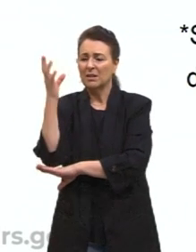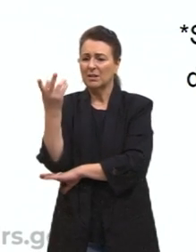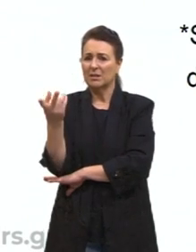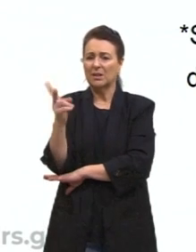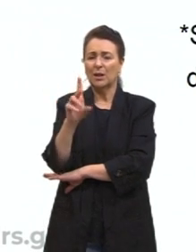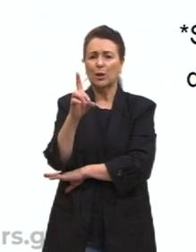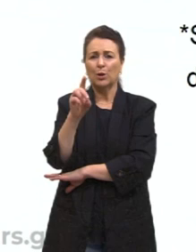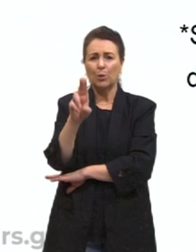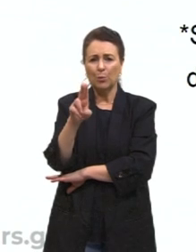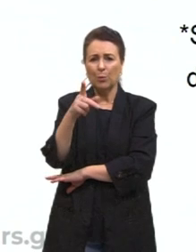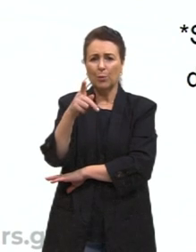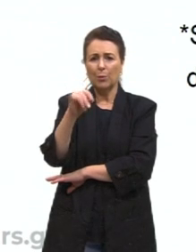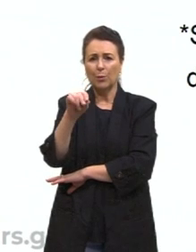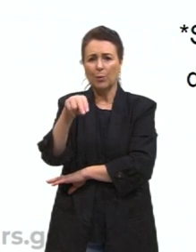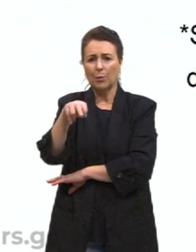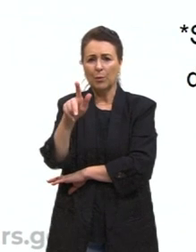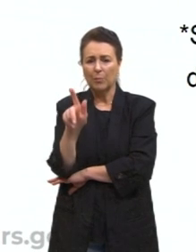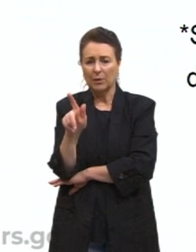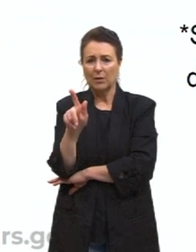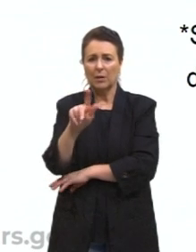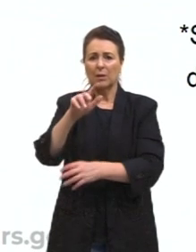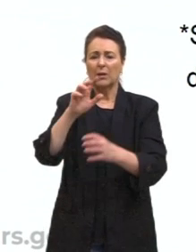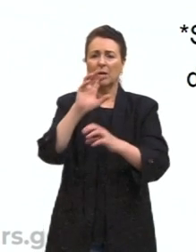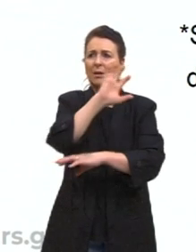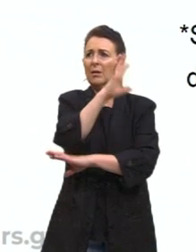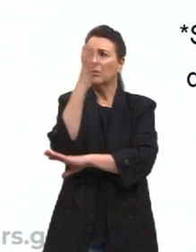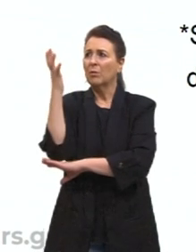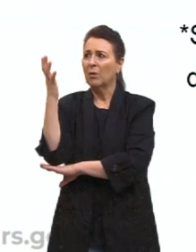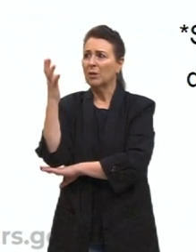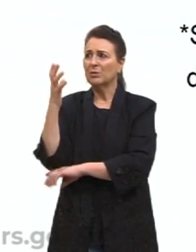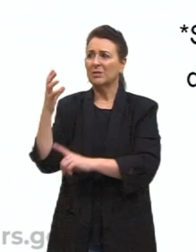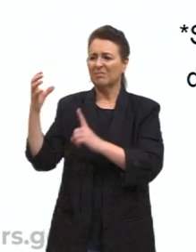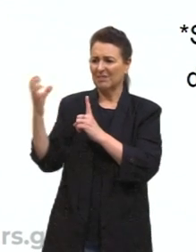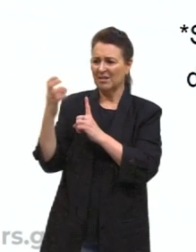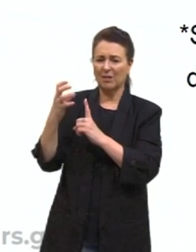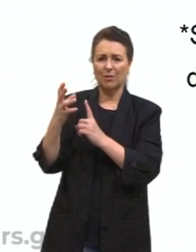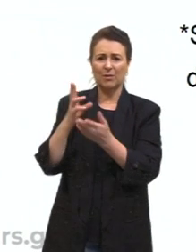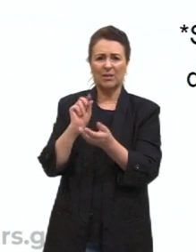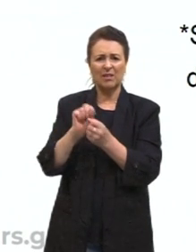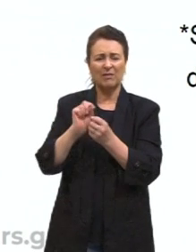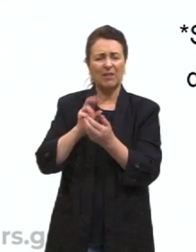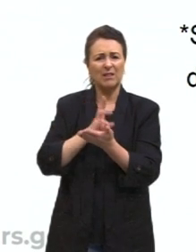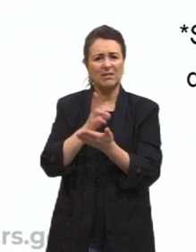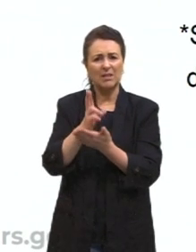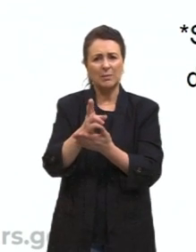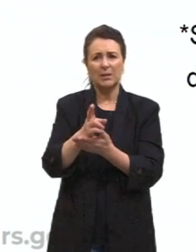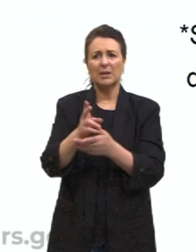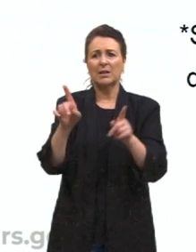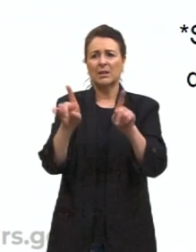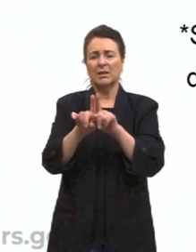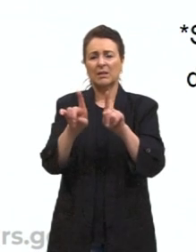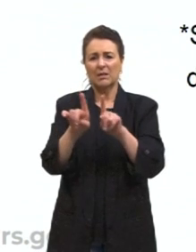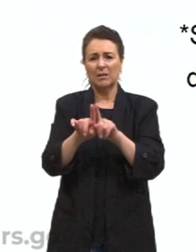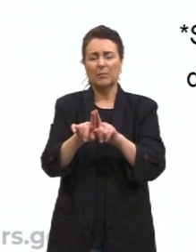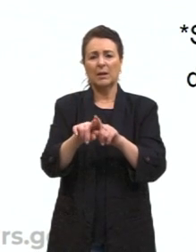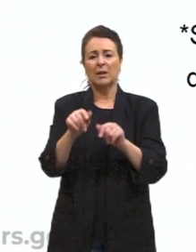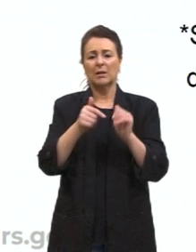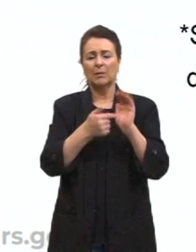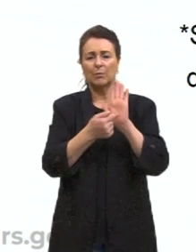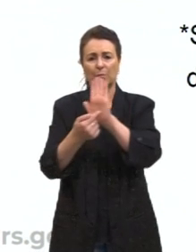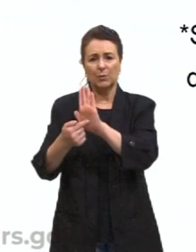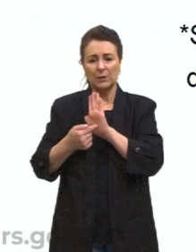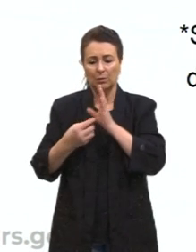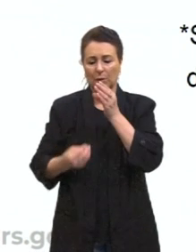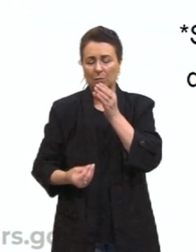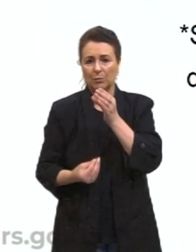ecológico, essa agressão que é feita constantemente, né? Também, já salientamos, só reforçando, a